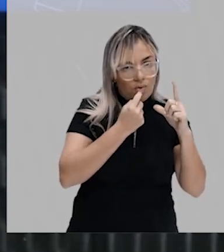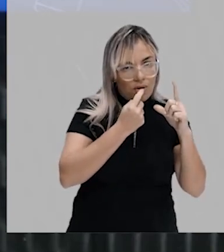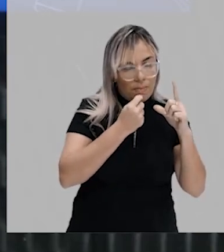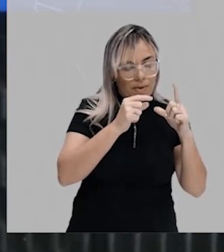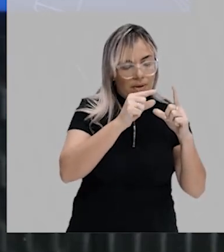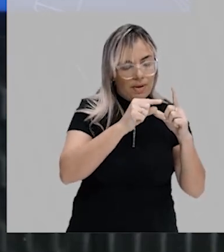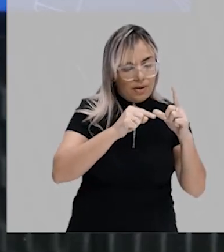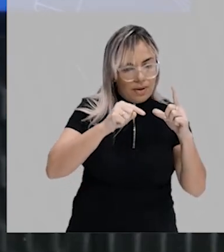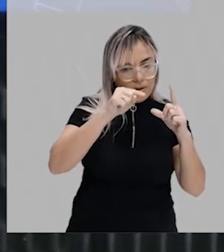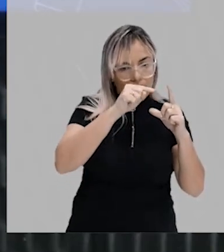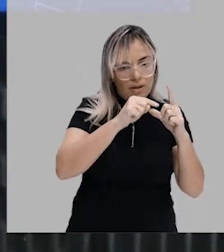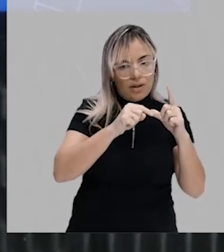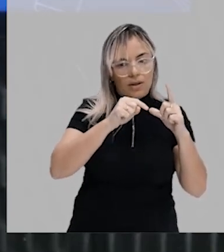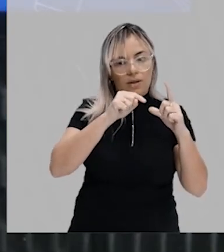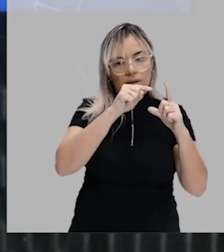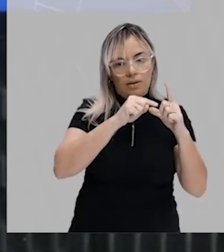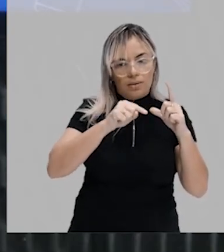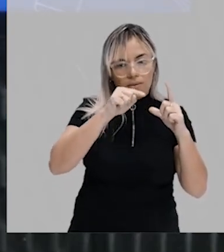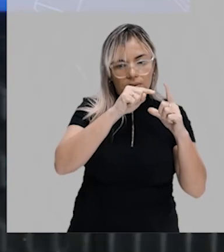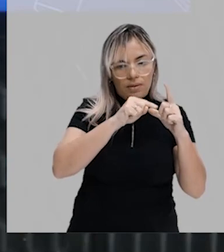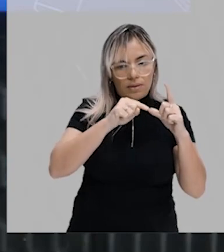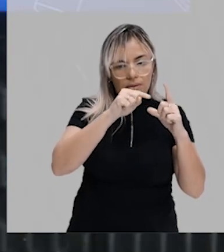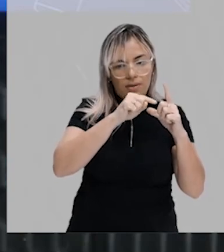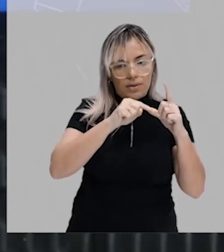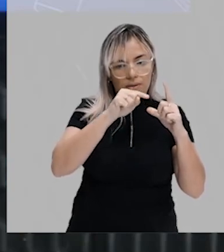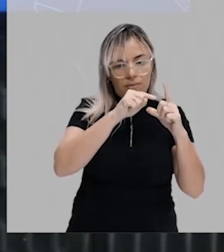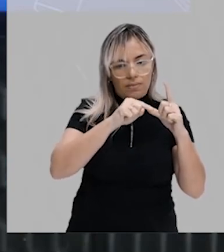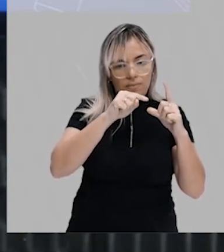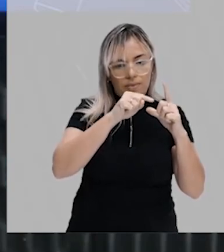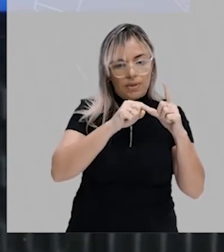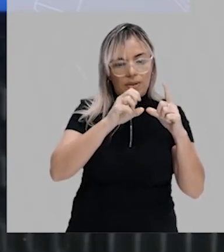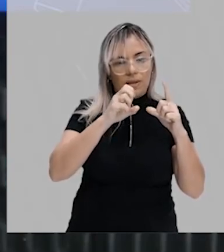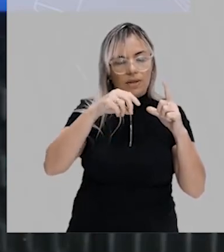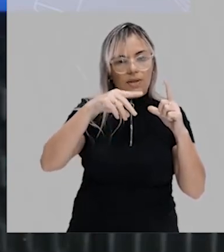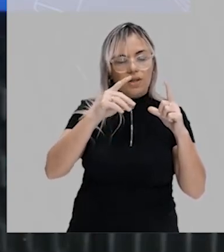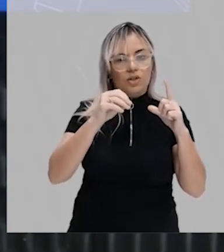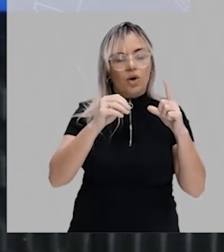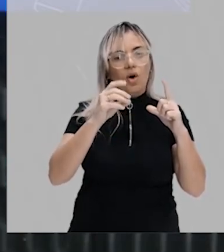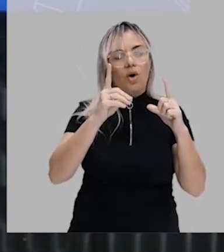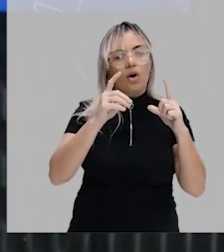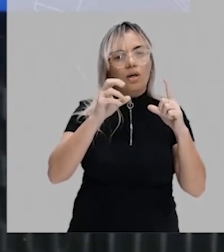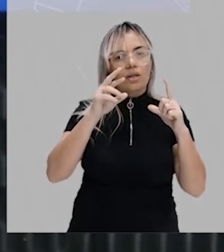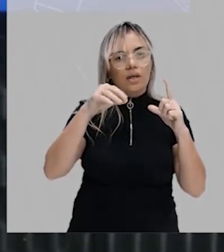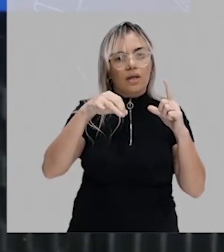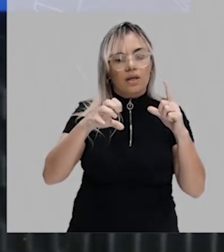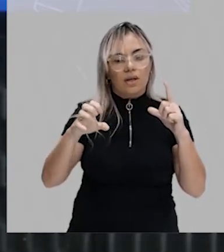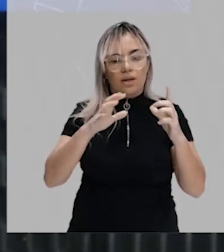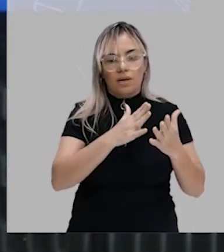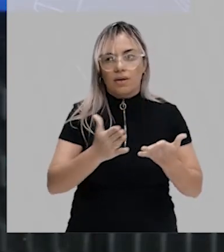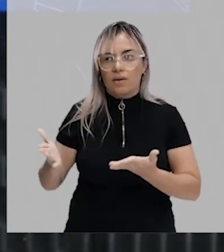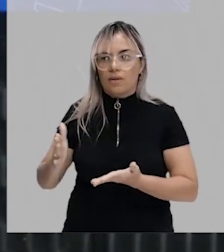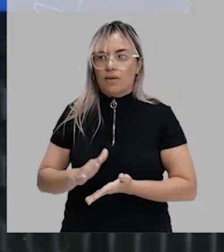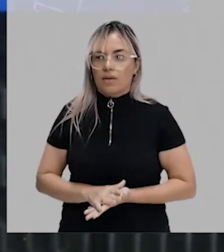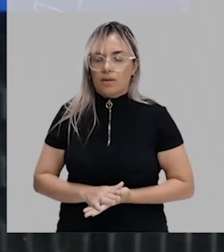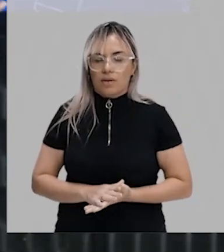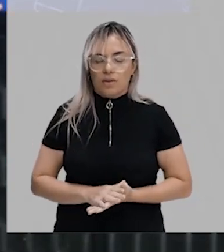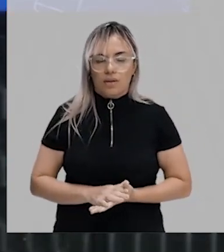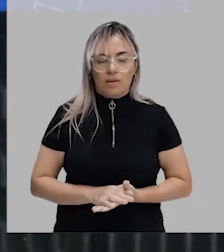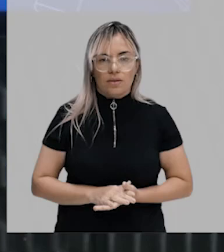texto aqui que a gente viu, Uma parte das células do mesoderme e uma parte das células da endoderme